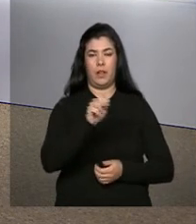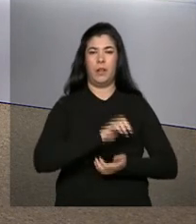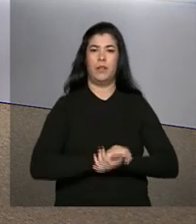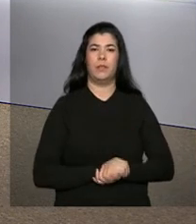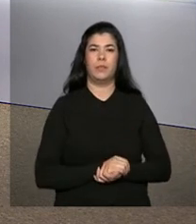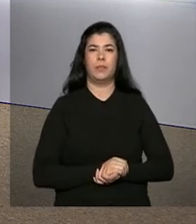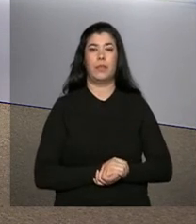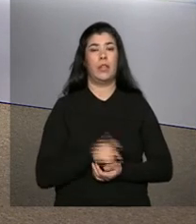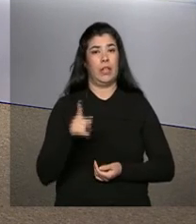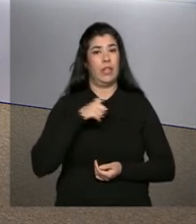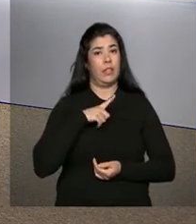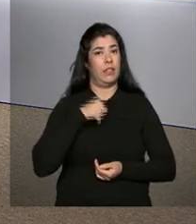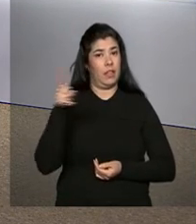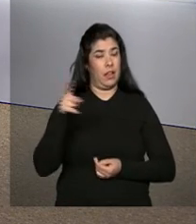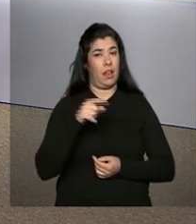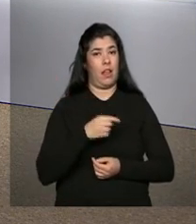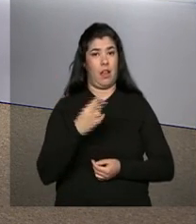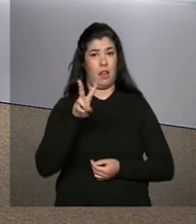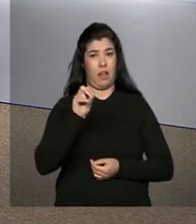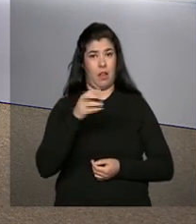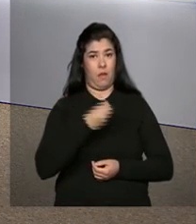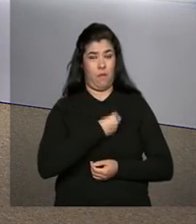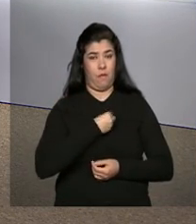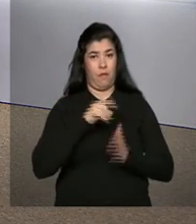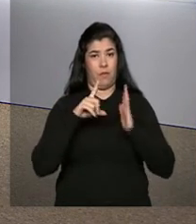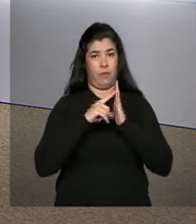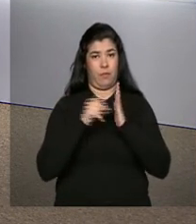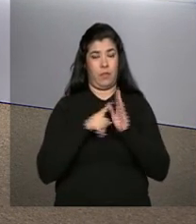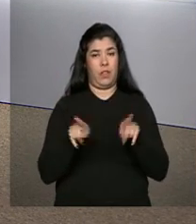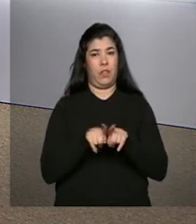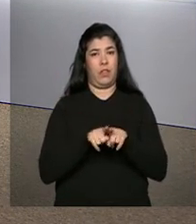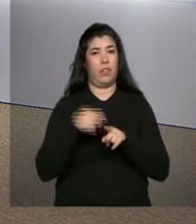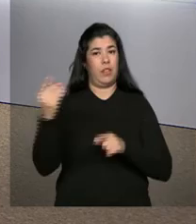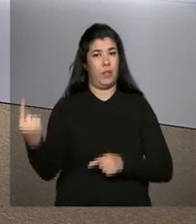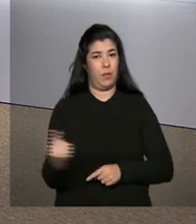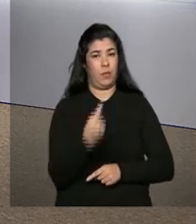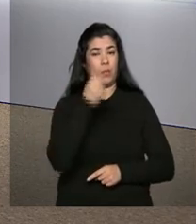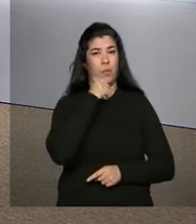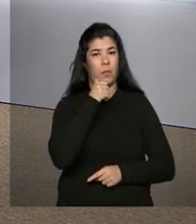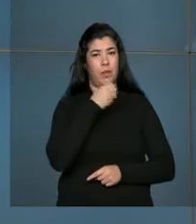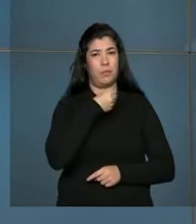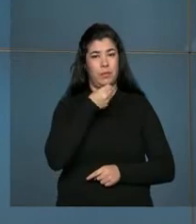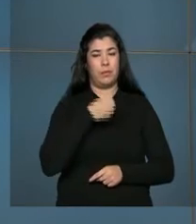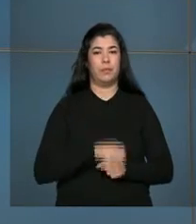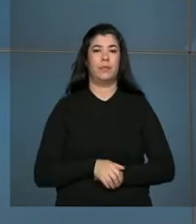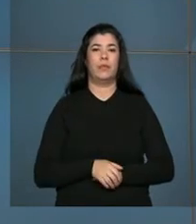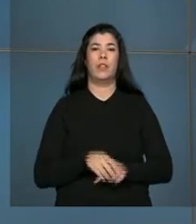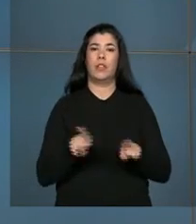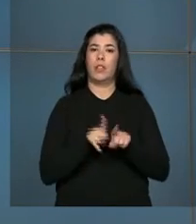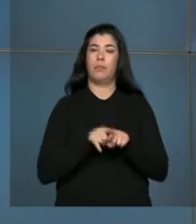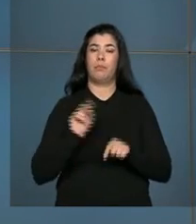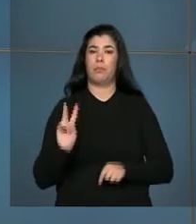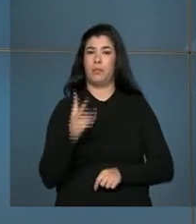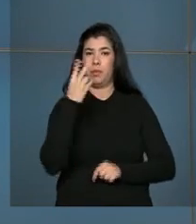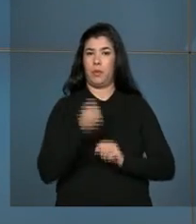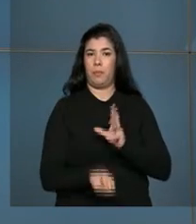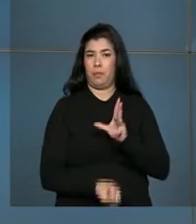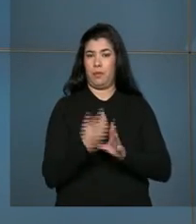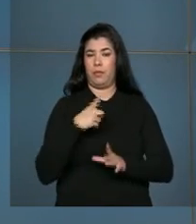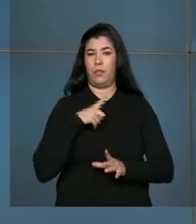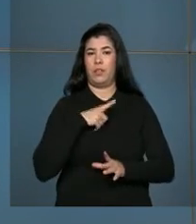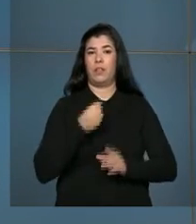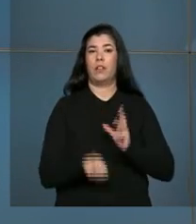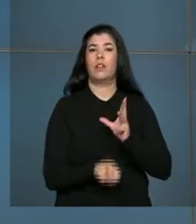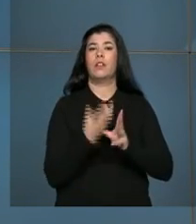Ana Gabriela, que está ao vivo lá no Palácio do Planalto e trouxe agora mais um entrevistado para nós. E para valorizar a produção, foi